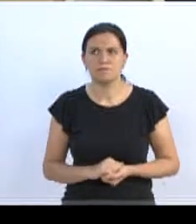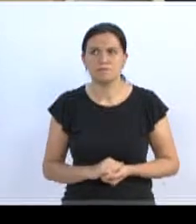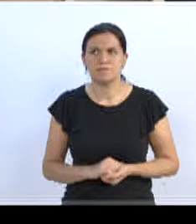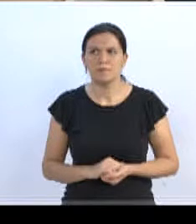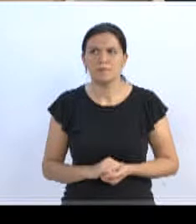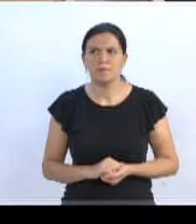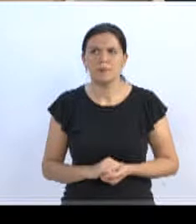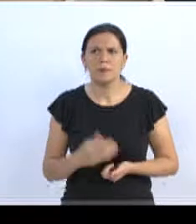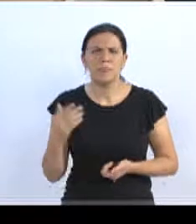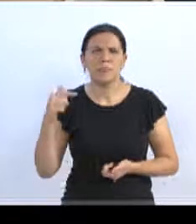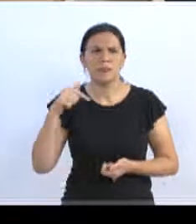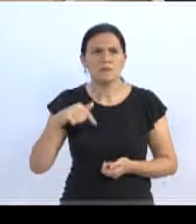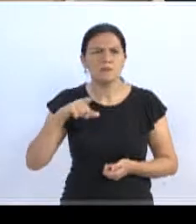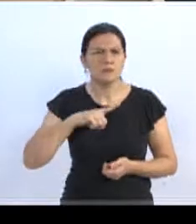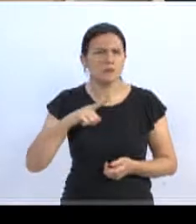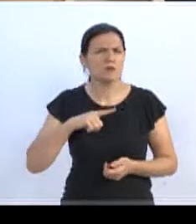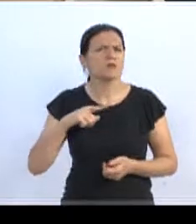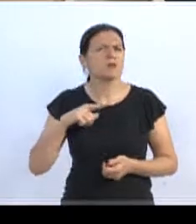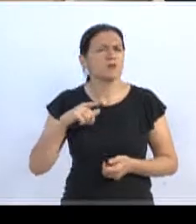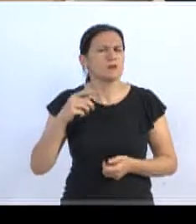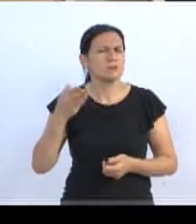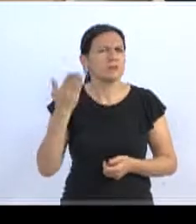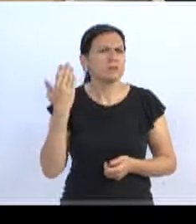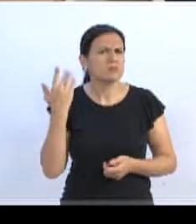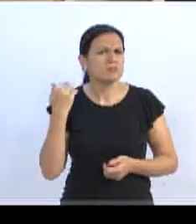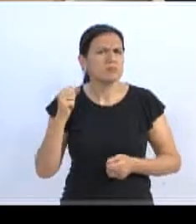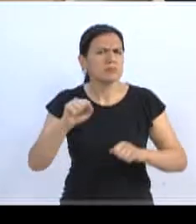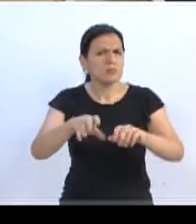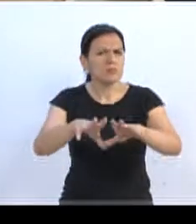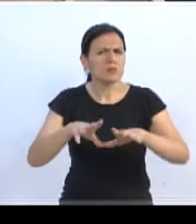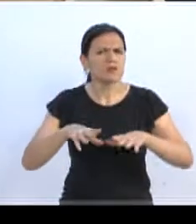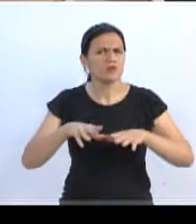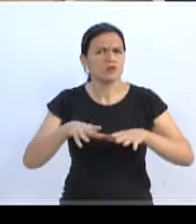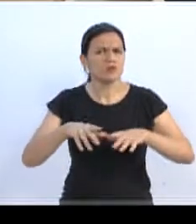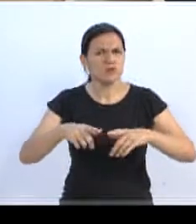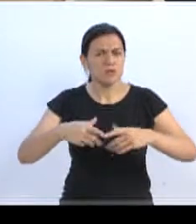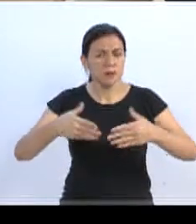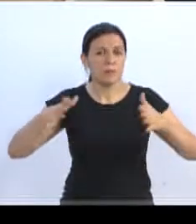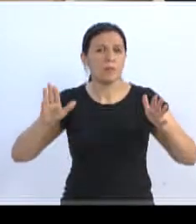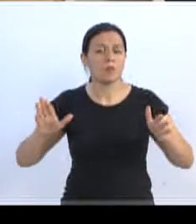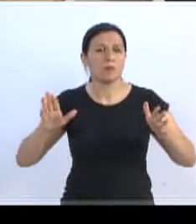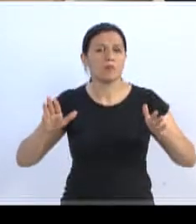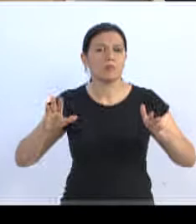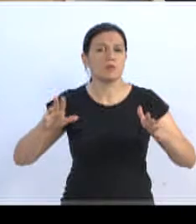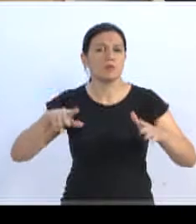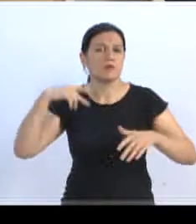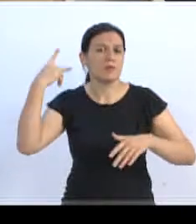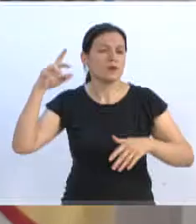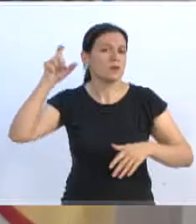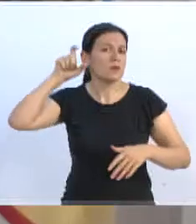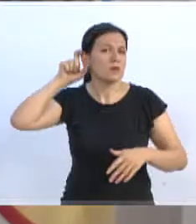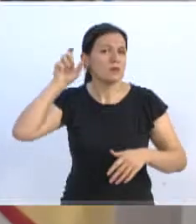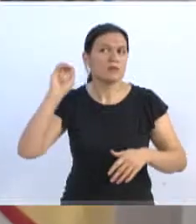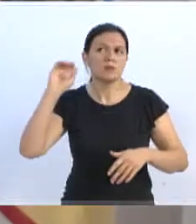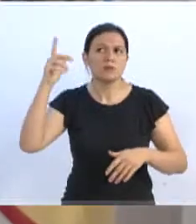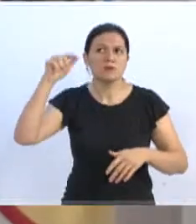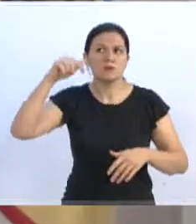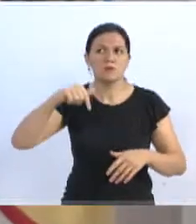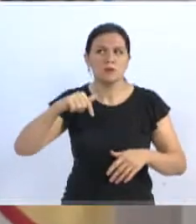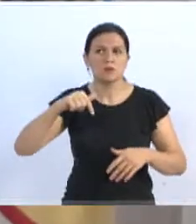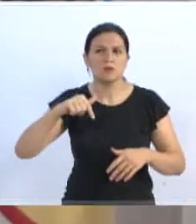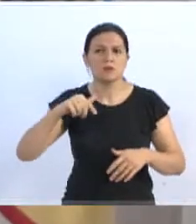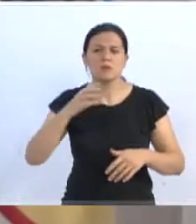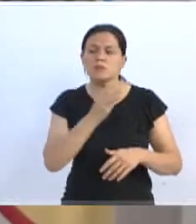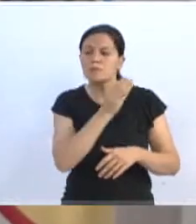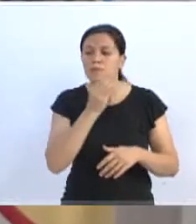Recentemente, nós tivemos, inclusive, uma audiência pública promovida pelo vereador Jans Mantel, e, quando aconteceu aquele episódio, vereador